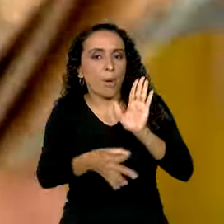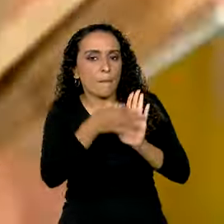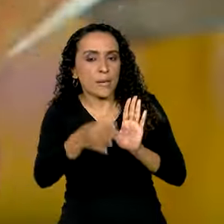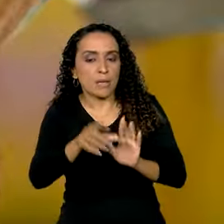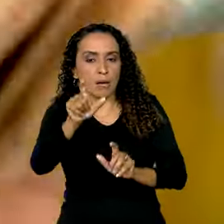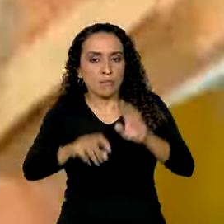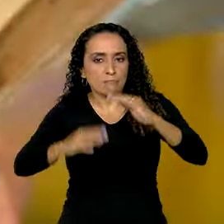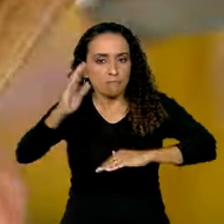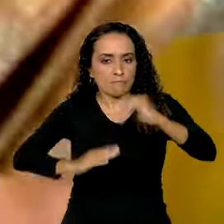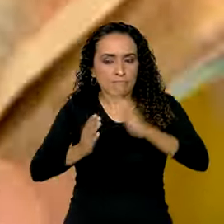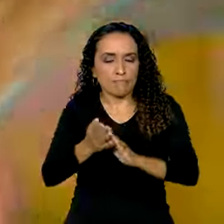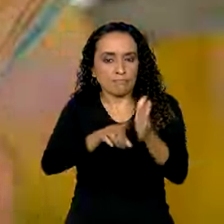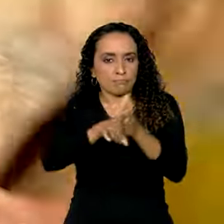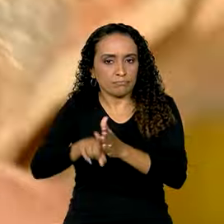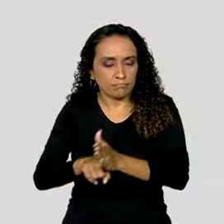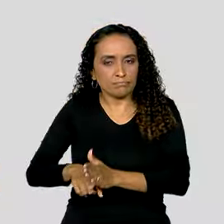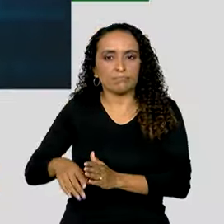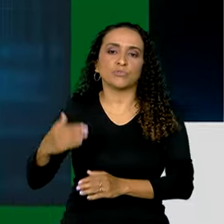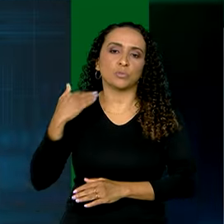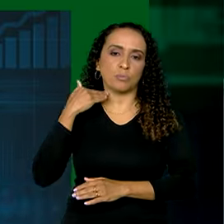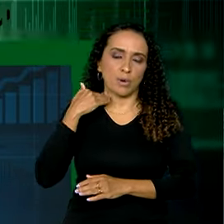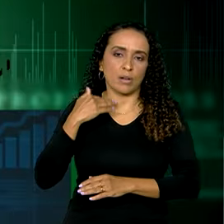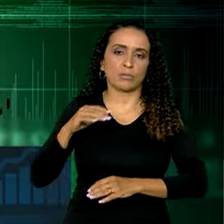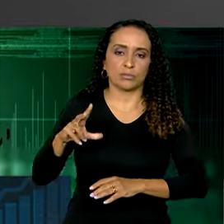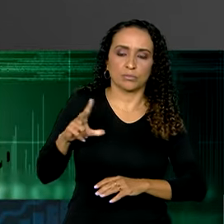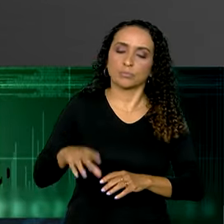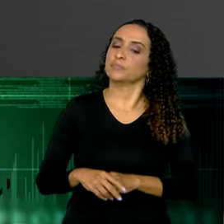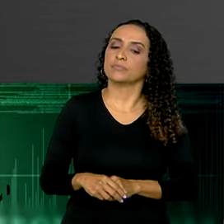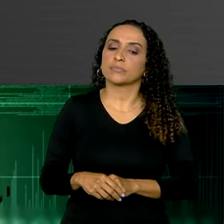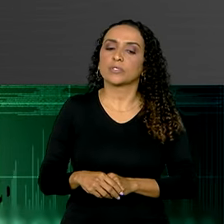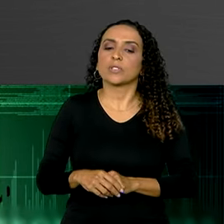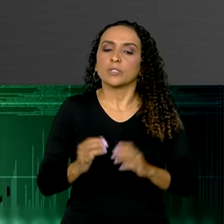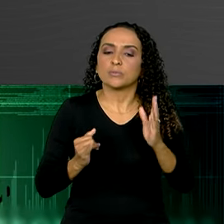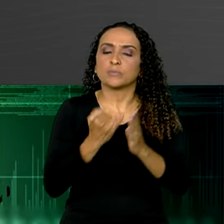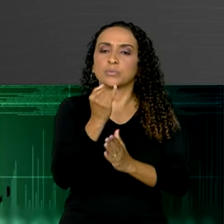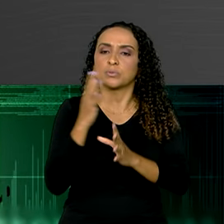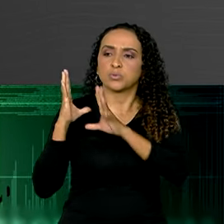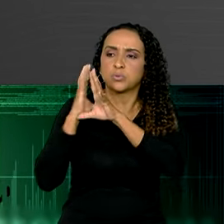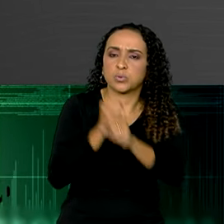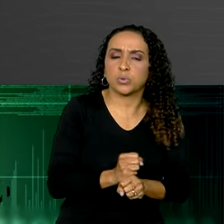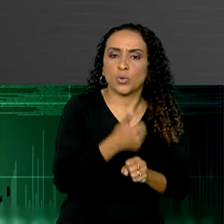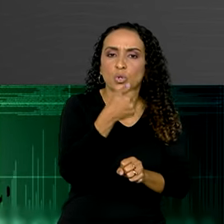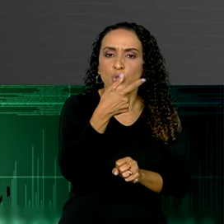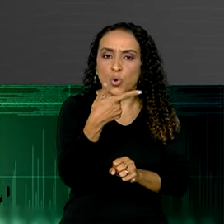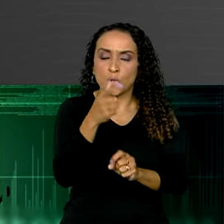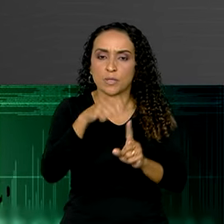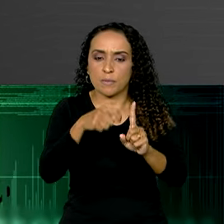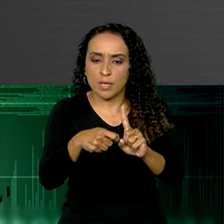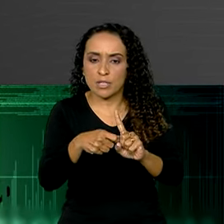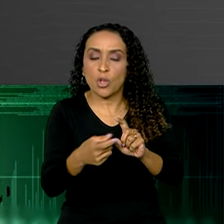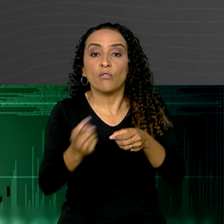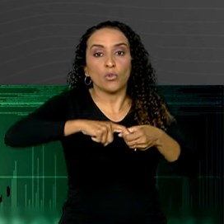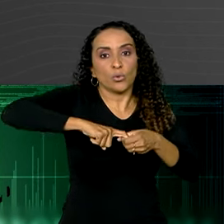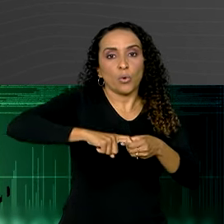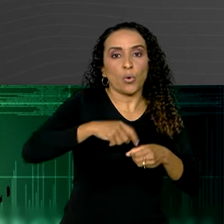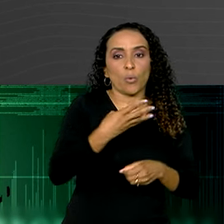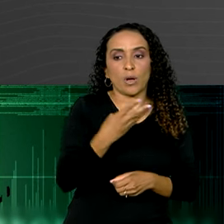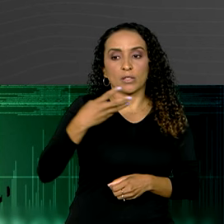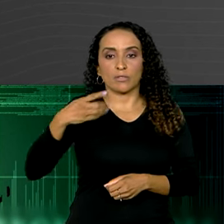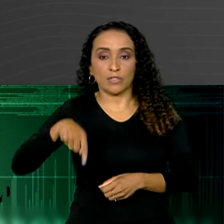de instituições financeiras. A inflação acumulada em 12 meses recuou, de 4